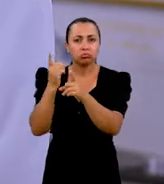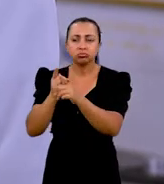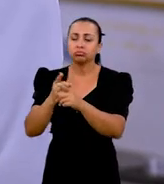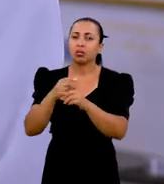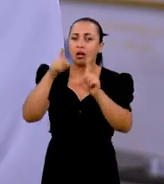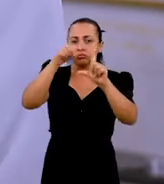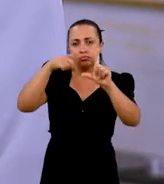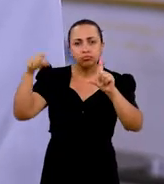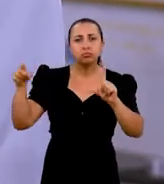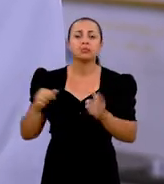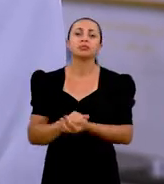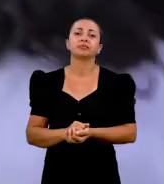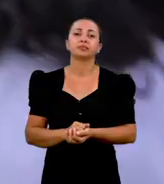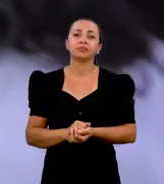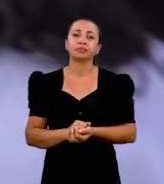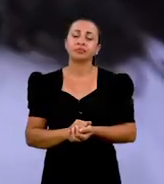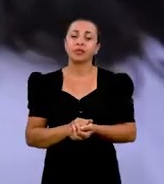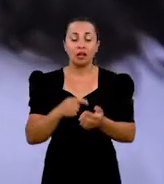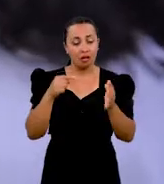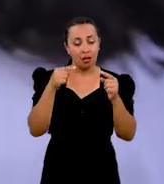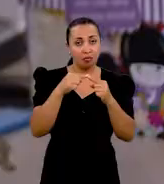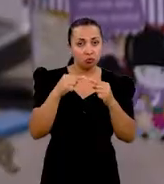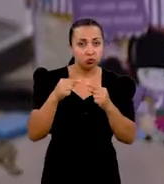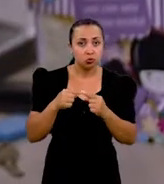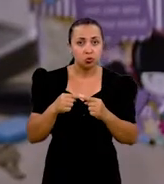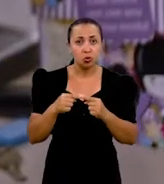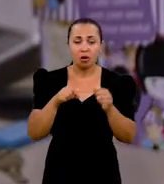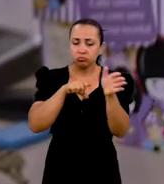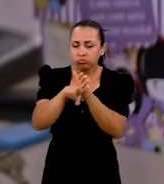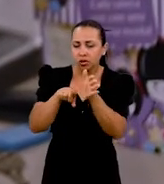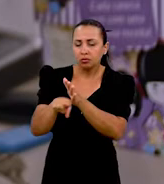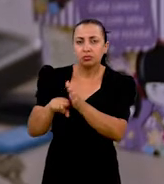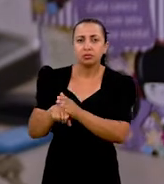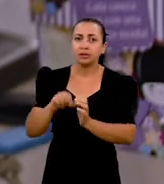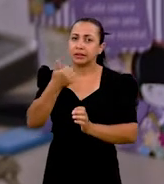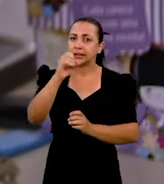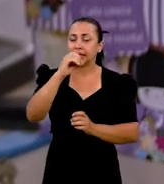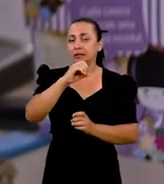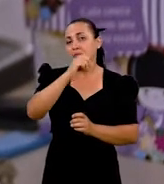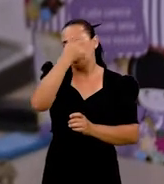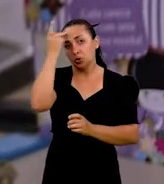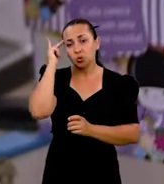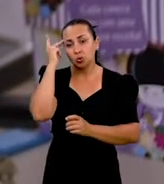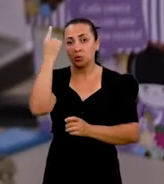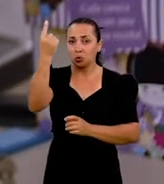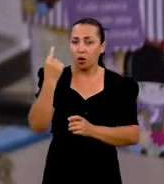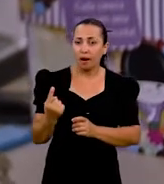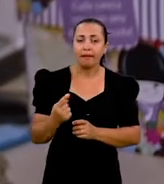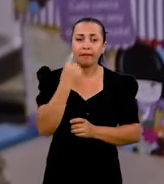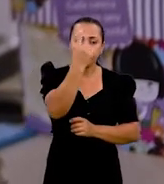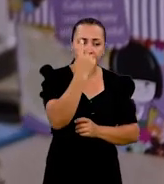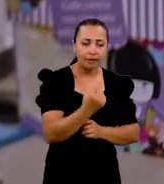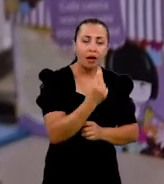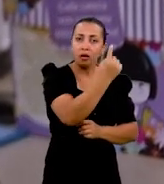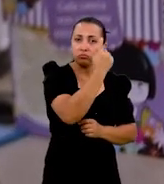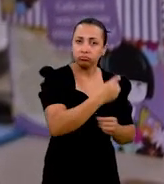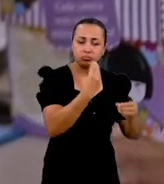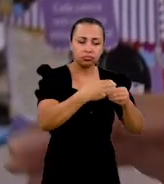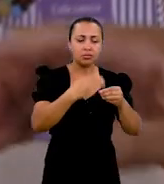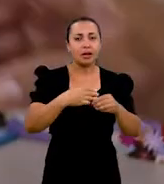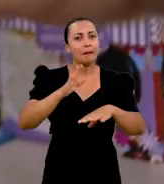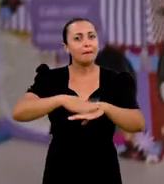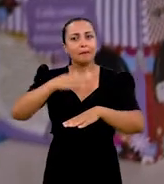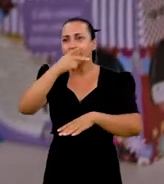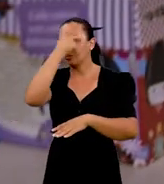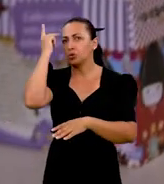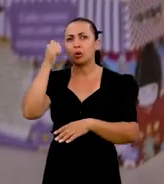obteu os dados, aplicou os questionários. Foram dez pessoas por território. A maioria das pessoas que estão